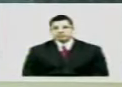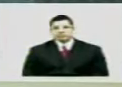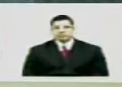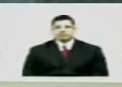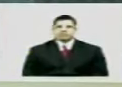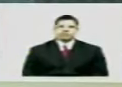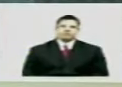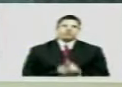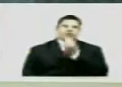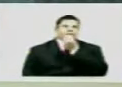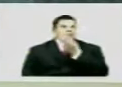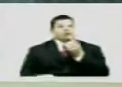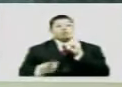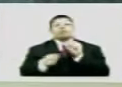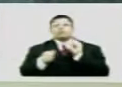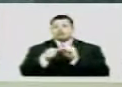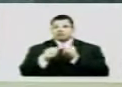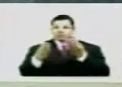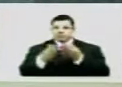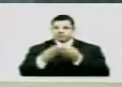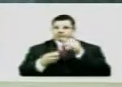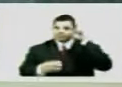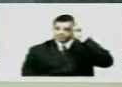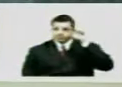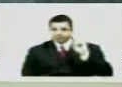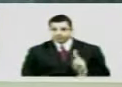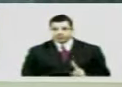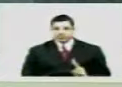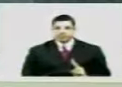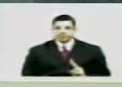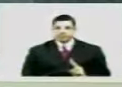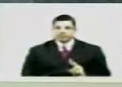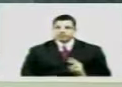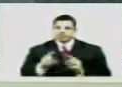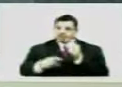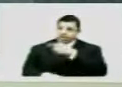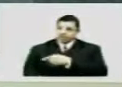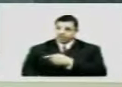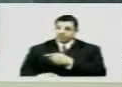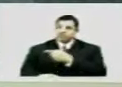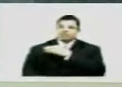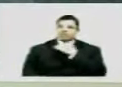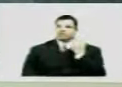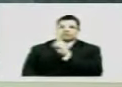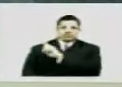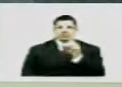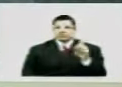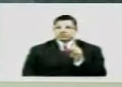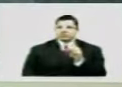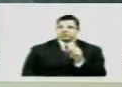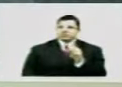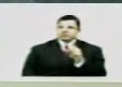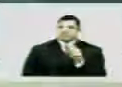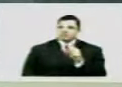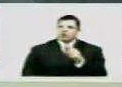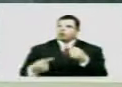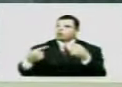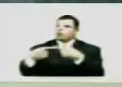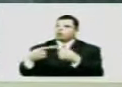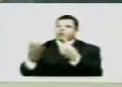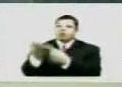O que é mais grave nessa história É que esses homicídios não são elucidados